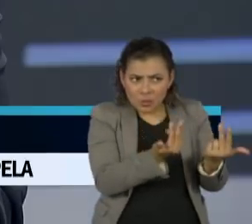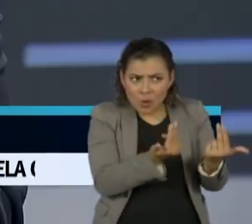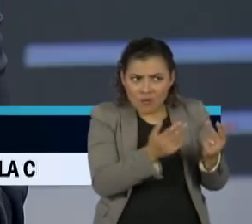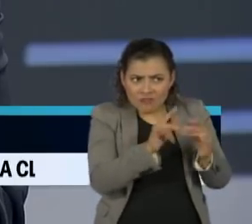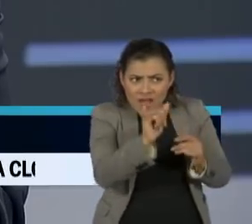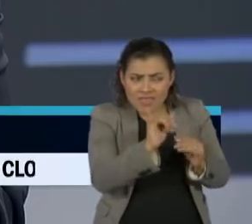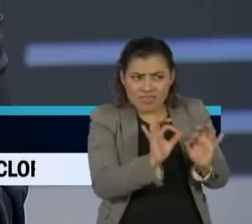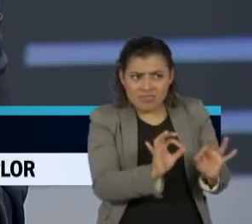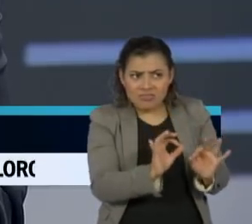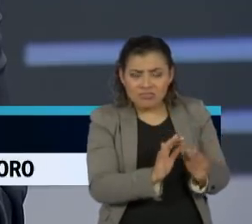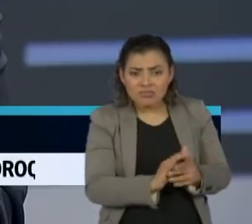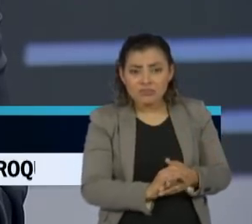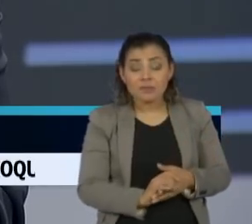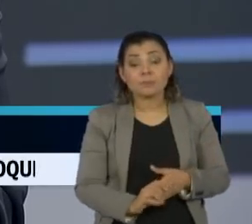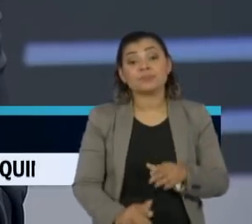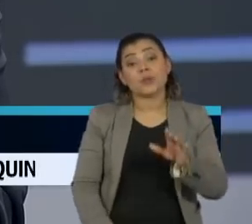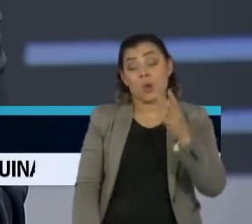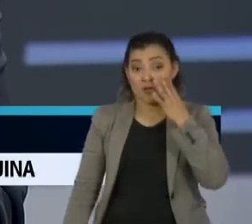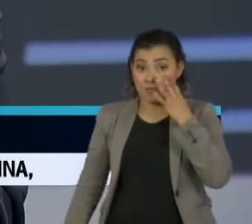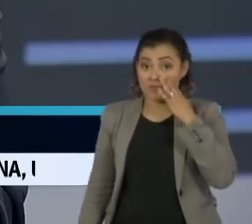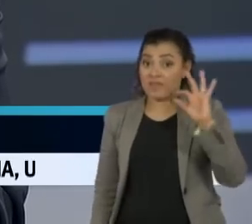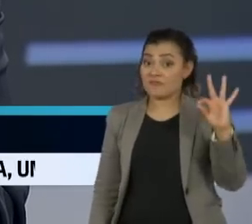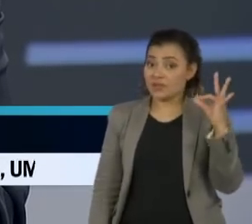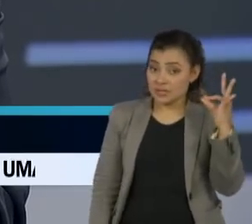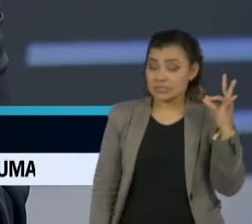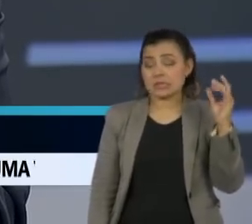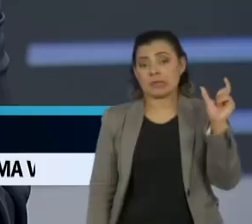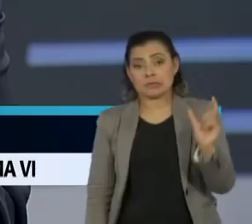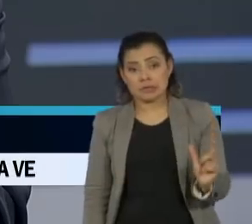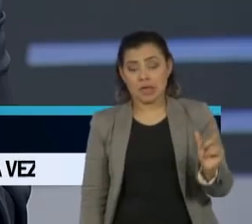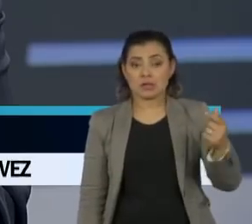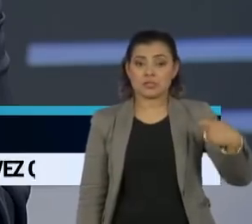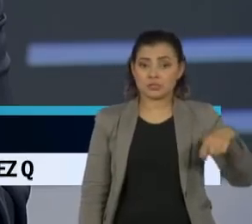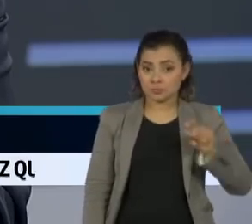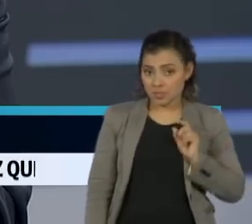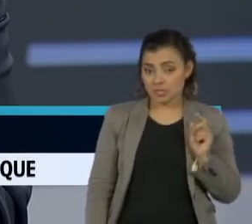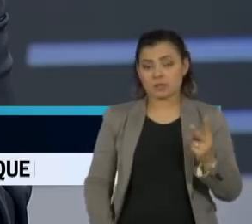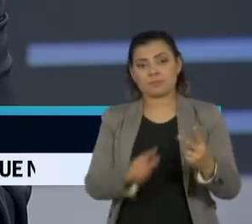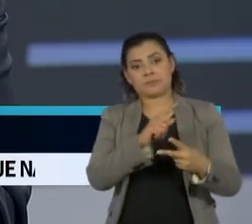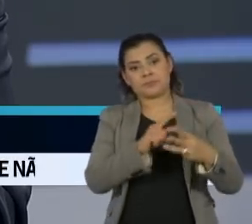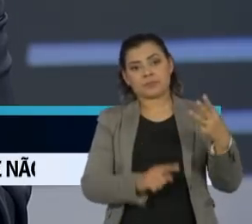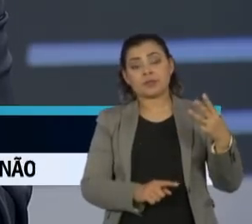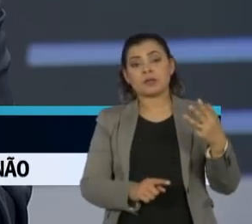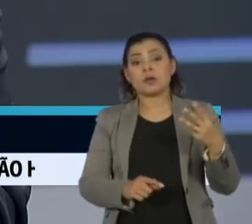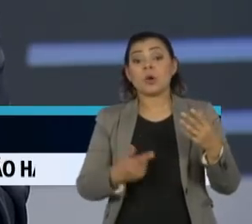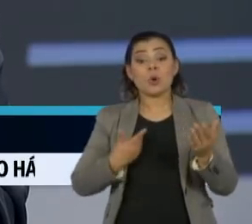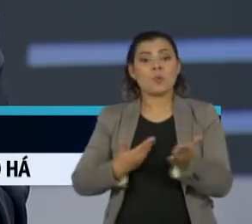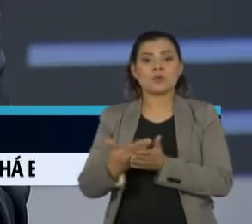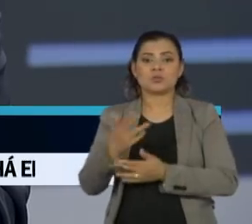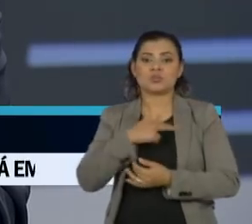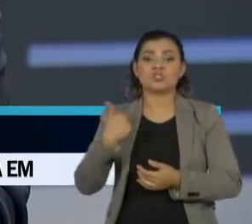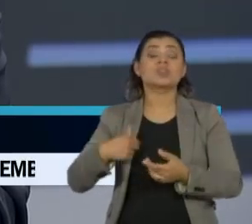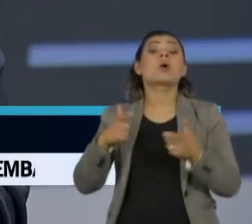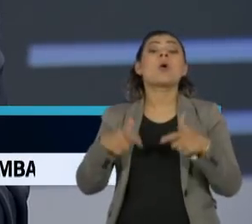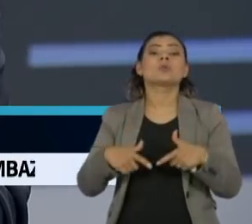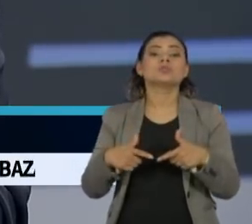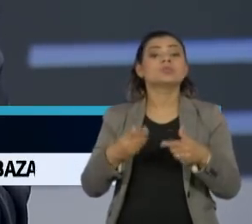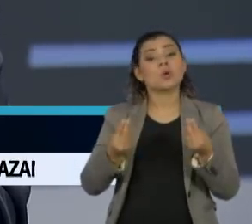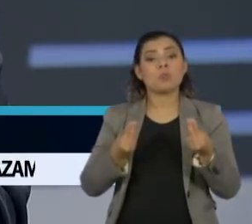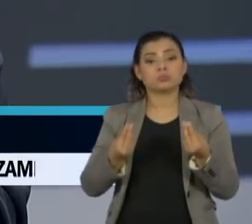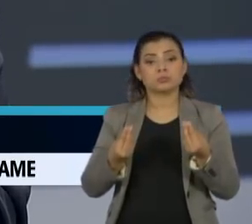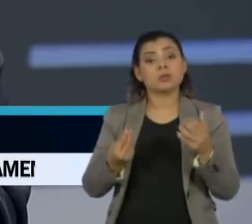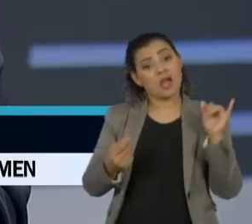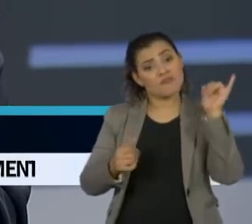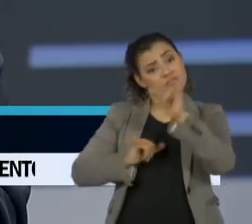na França, na Itália e na Espanha, chegou direto da China a bordo do avião. Não é por